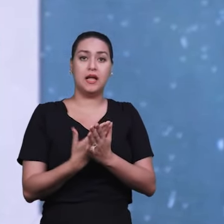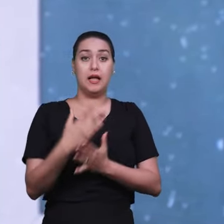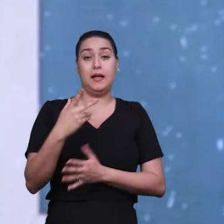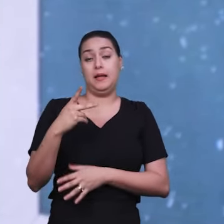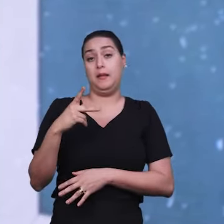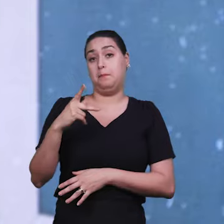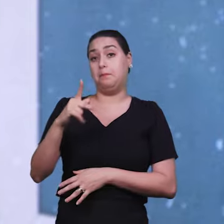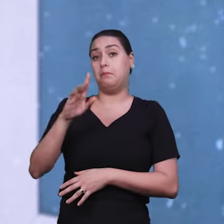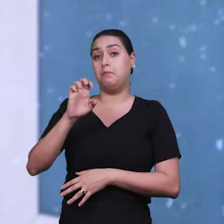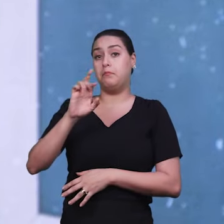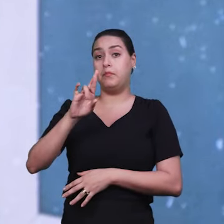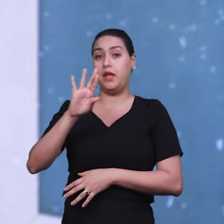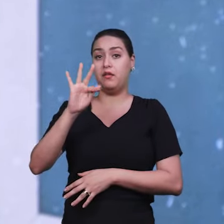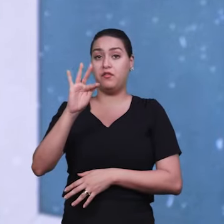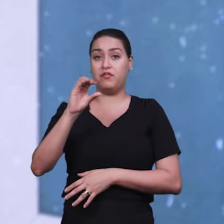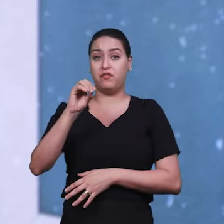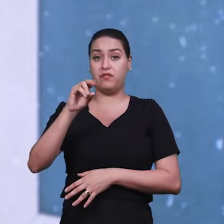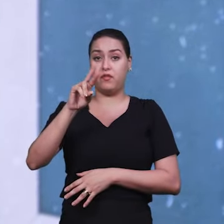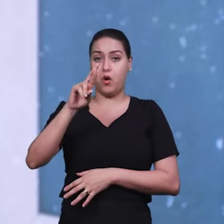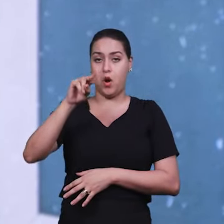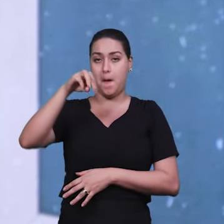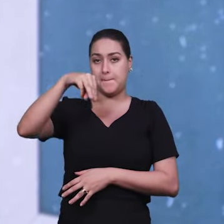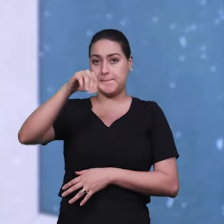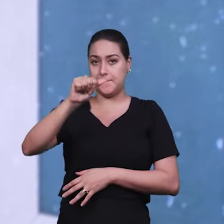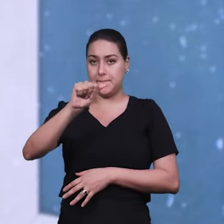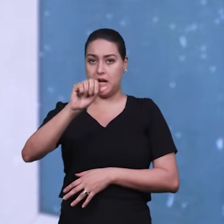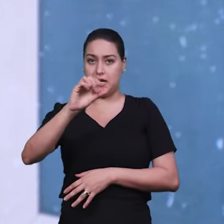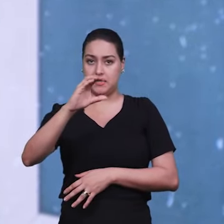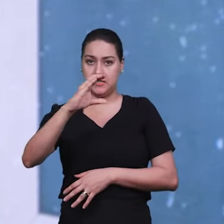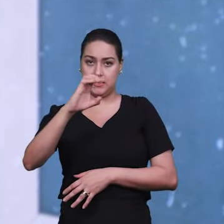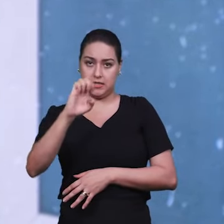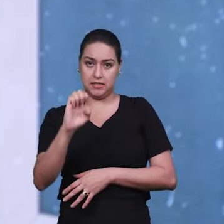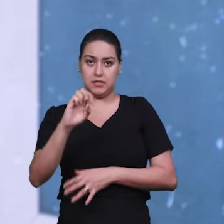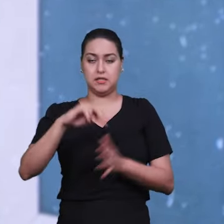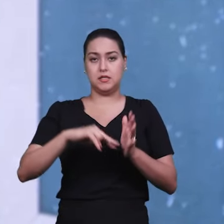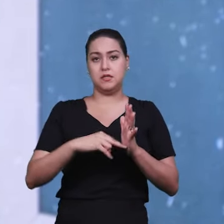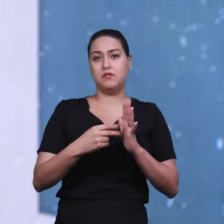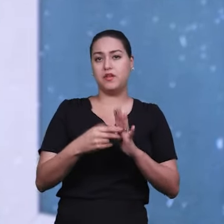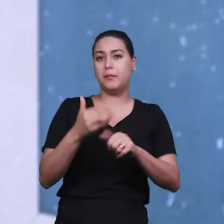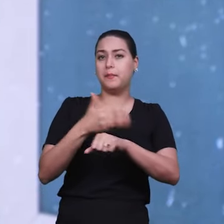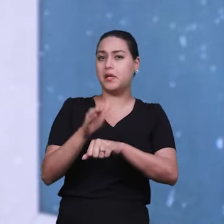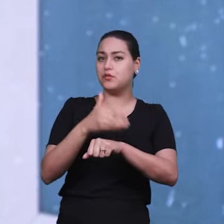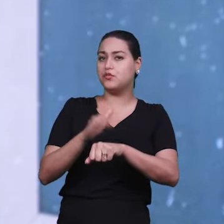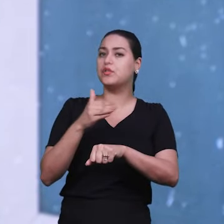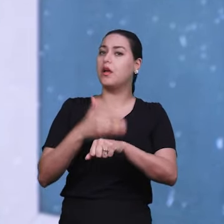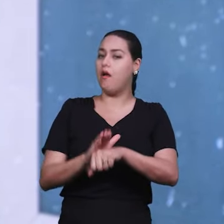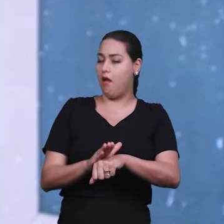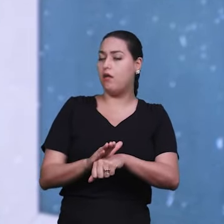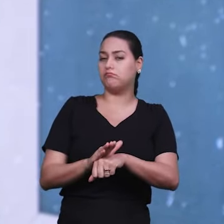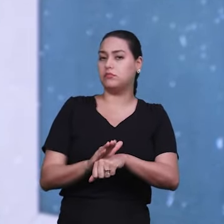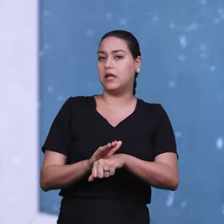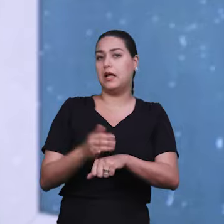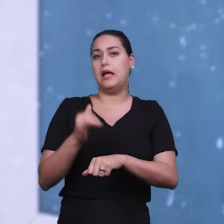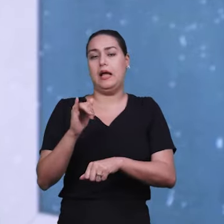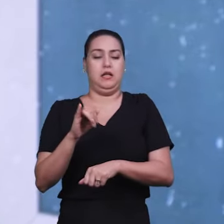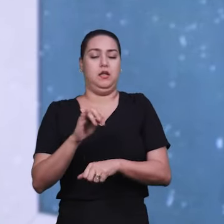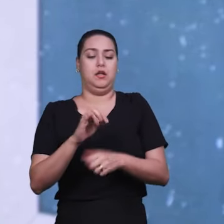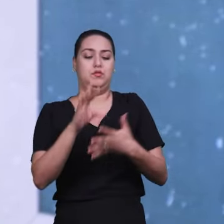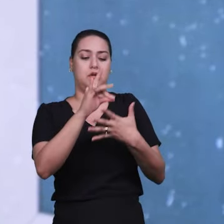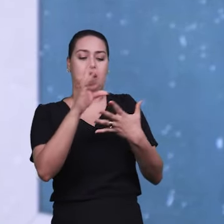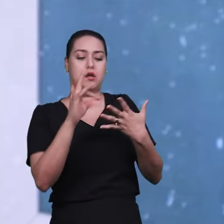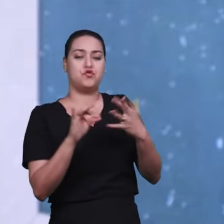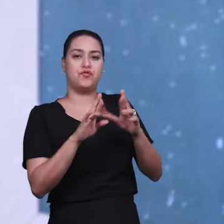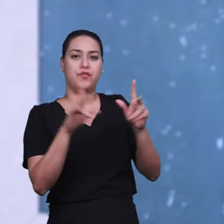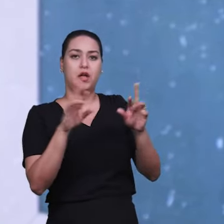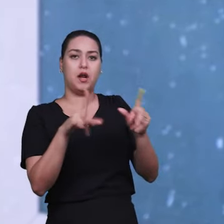assim, igual no caso, eu fiz performance em piano erudito. Quem faz flauta, vai fazer performance em flauta. Violino, o Fábio fez canto